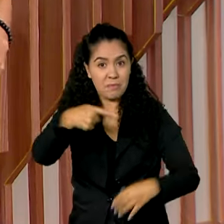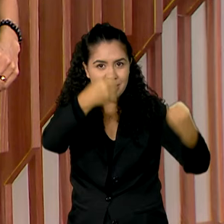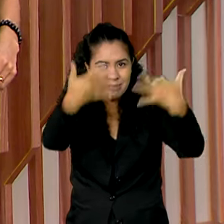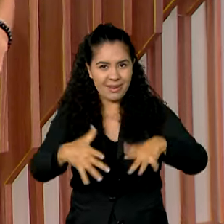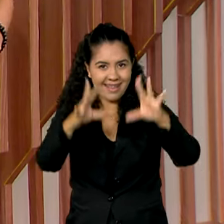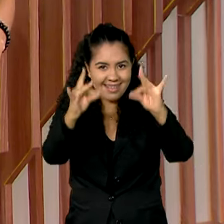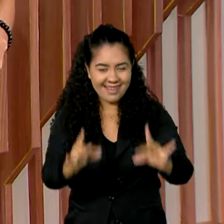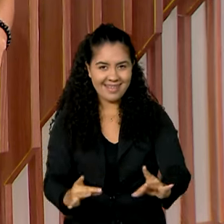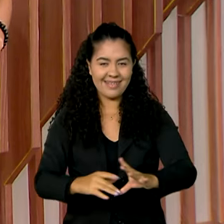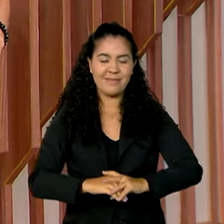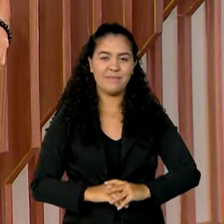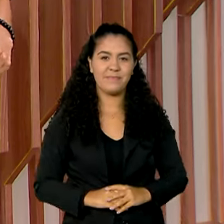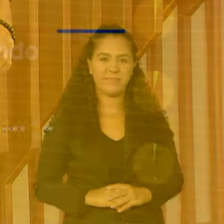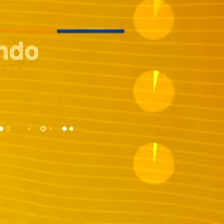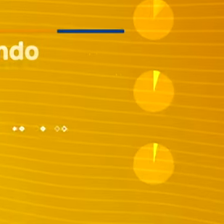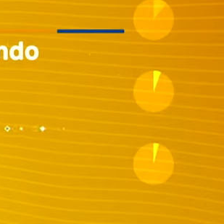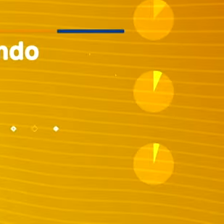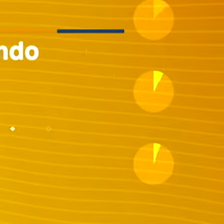detalhes já já.